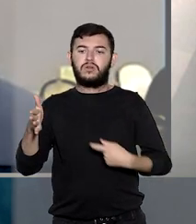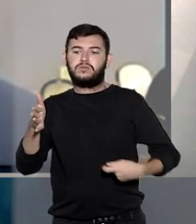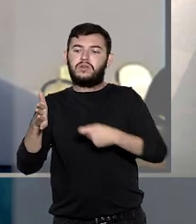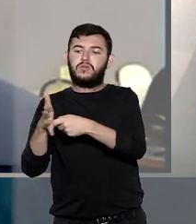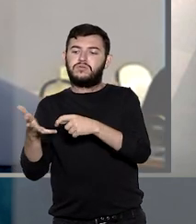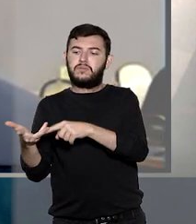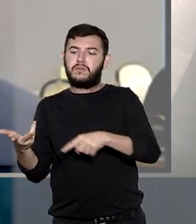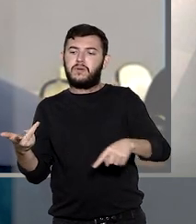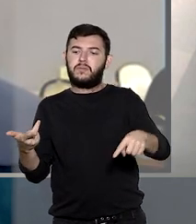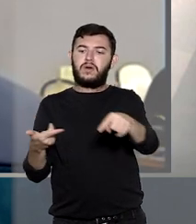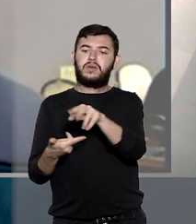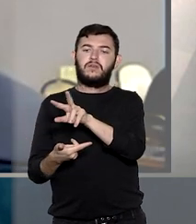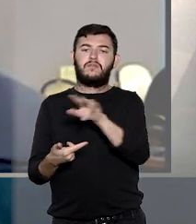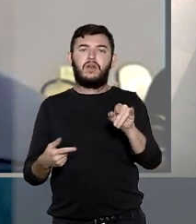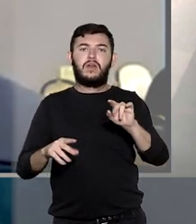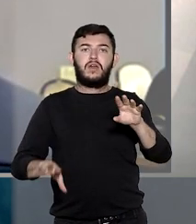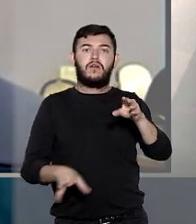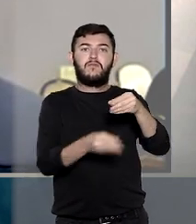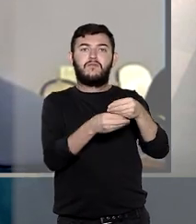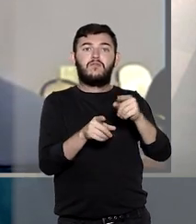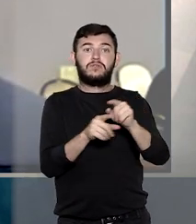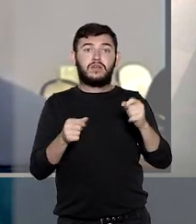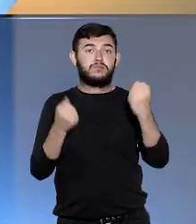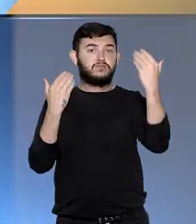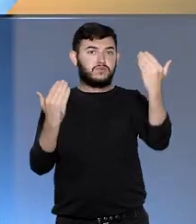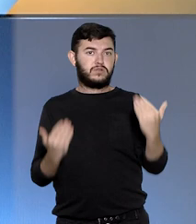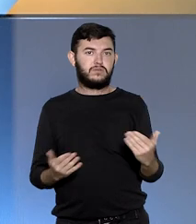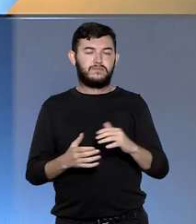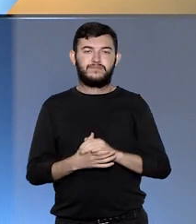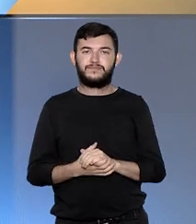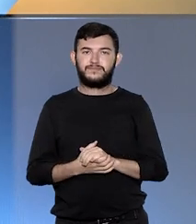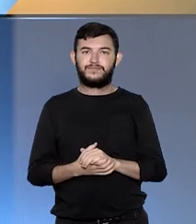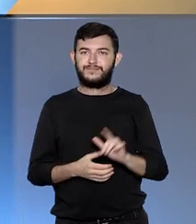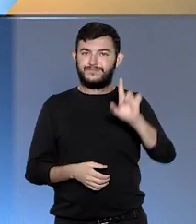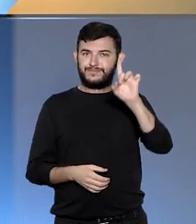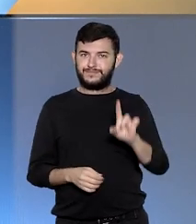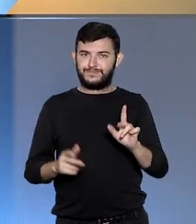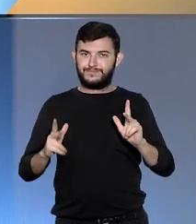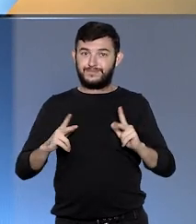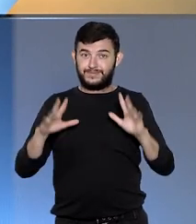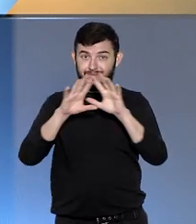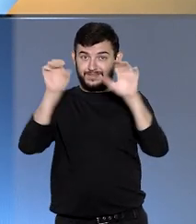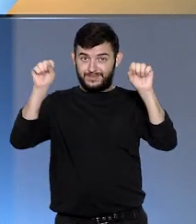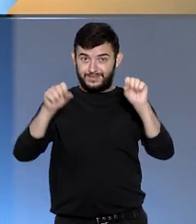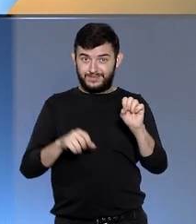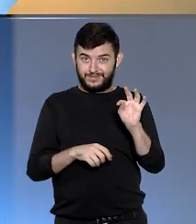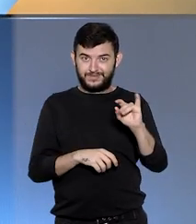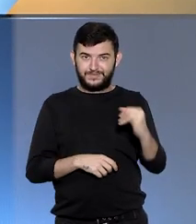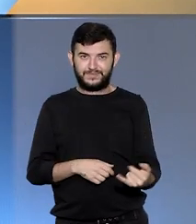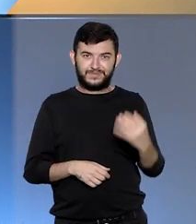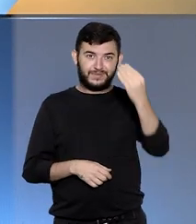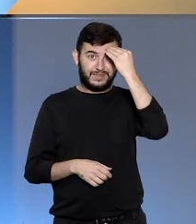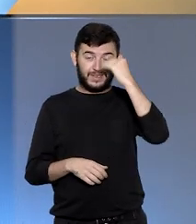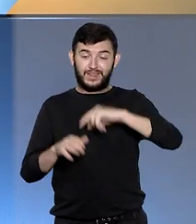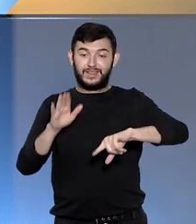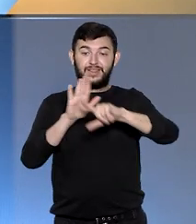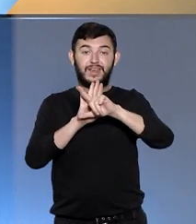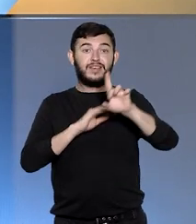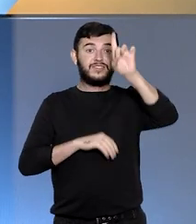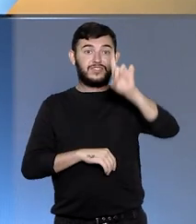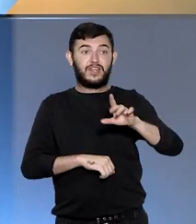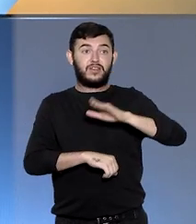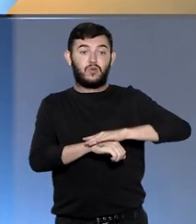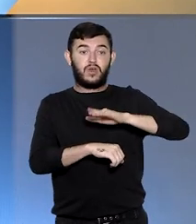indícios objetivos que reforcem a suspeita. No direito privado, o STJ entendeu que a lei de direitos